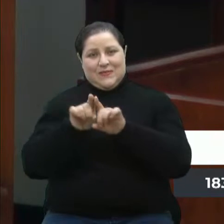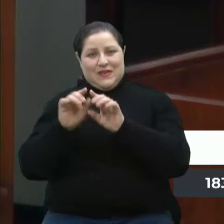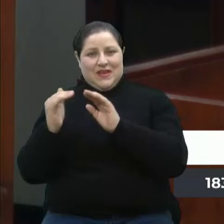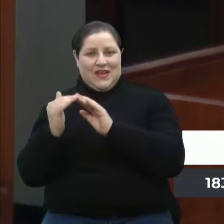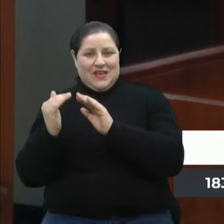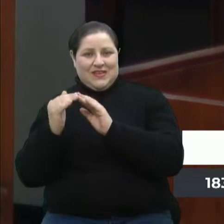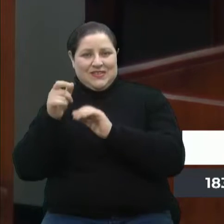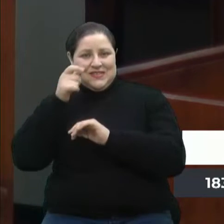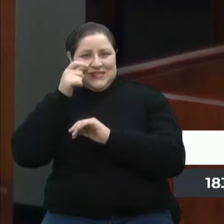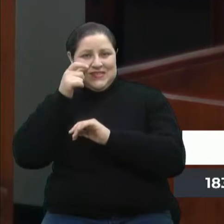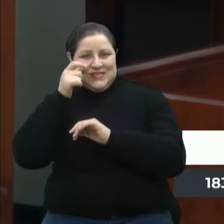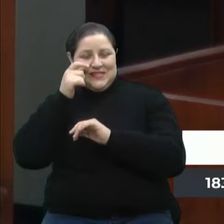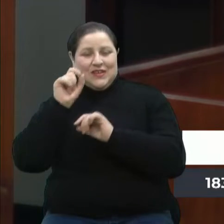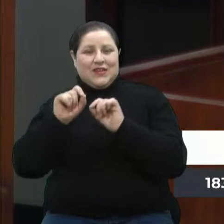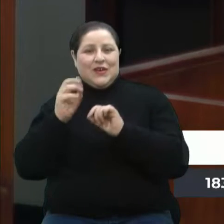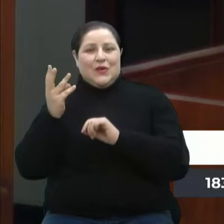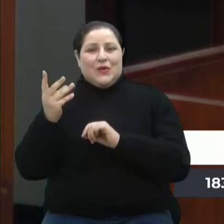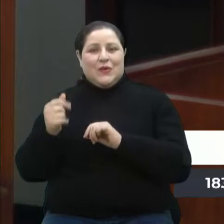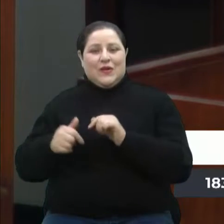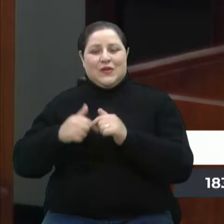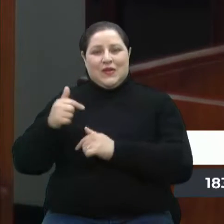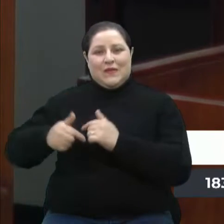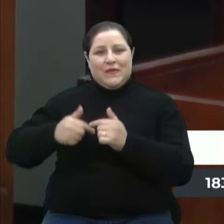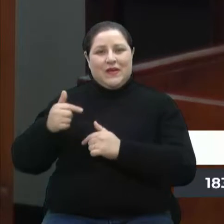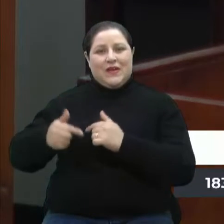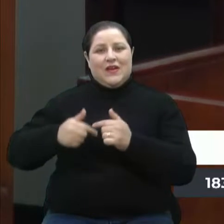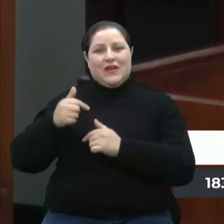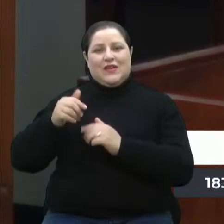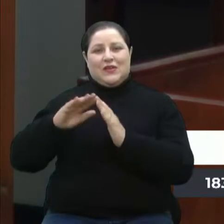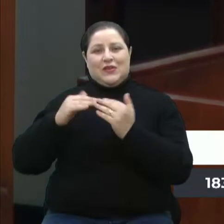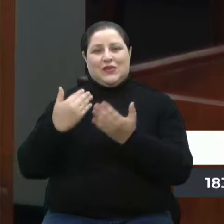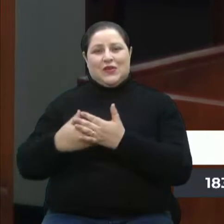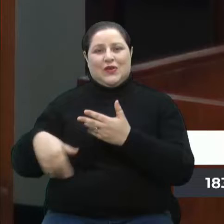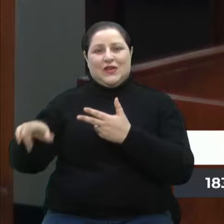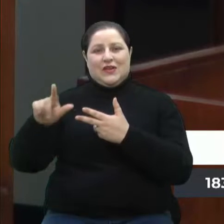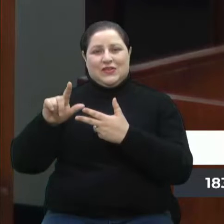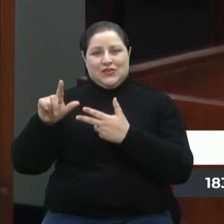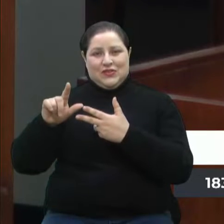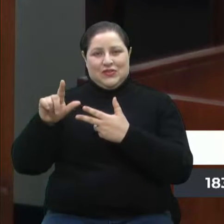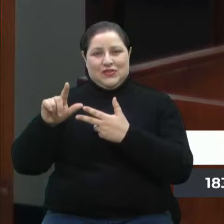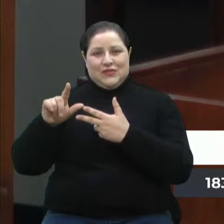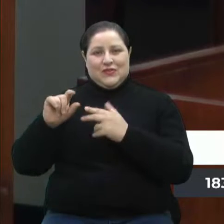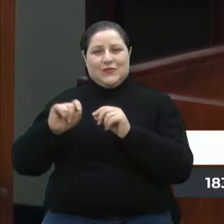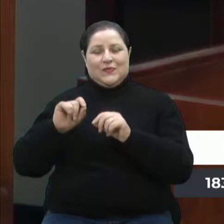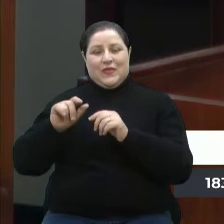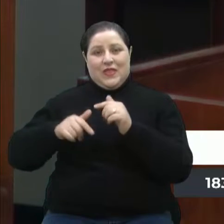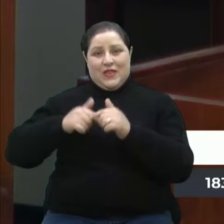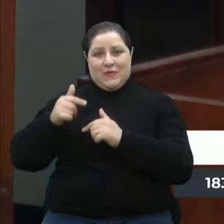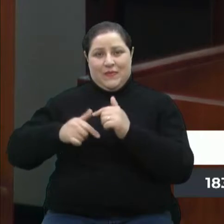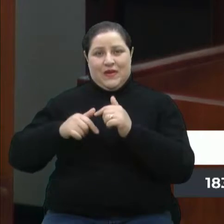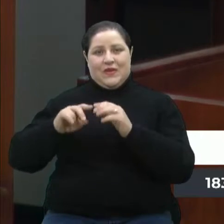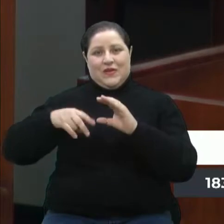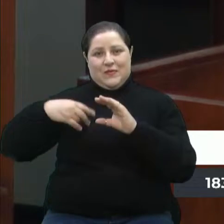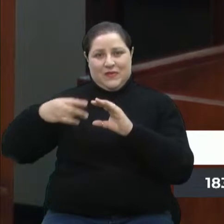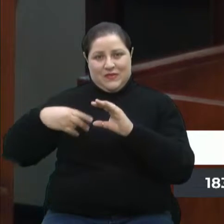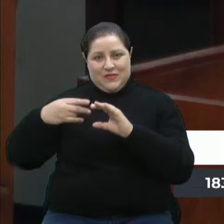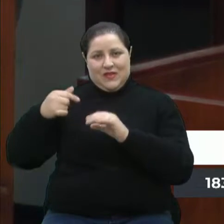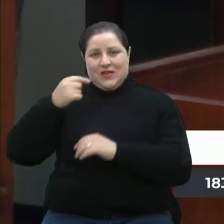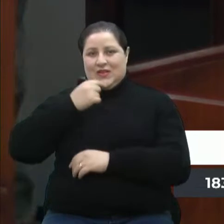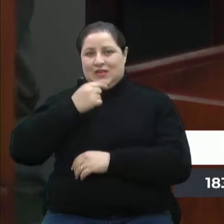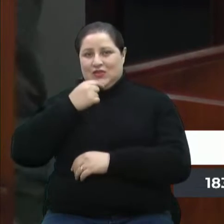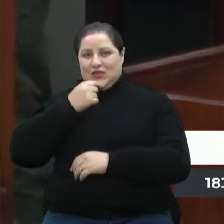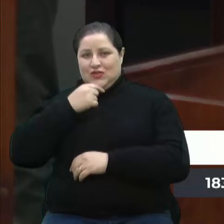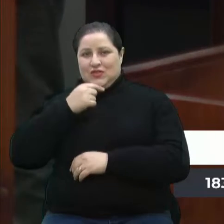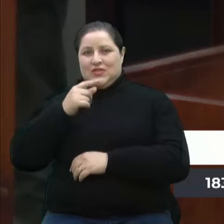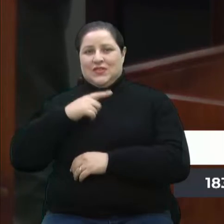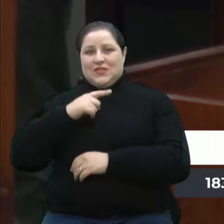casa, o quanto o trabalho da Escola do Legislativo, ou seja, o trabalho da Câmara de Vereadores de Caxias do